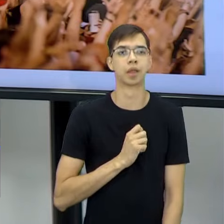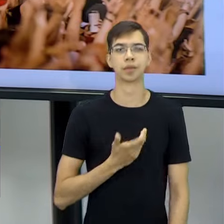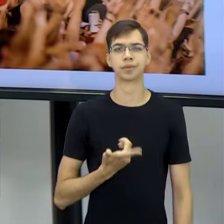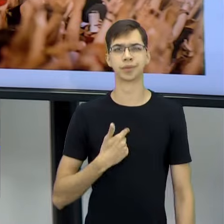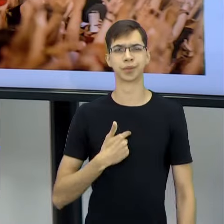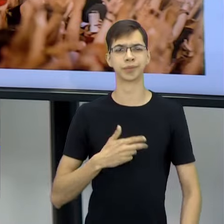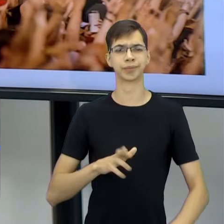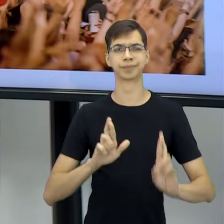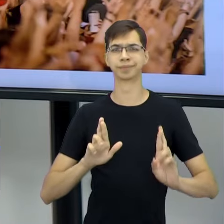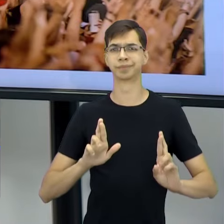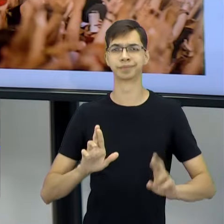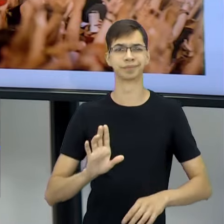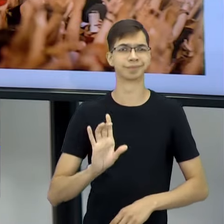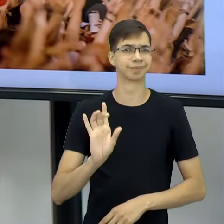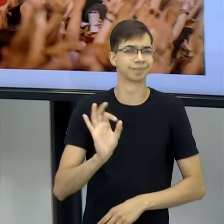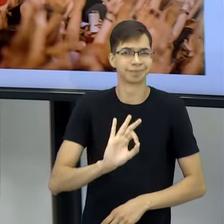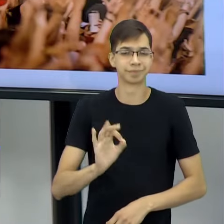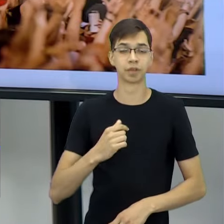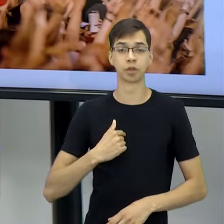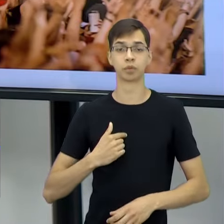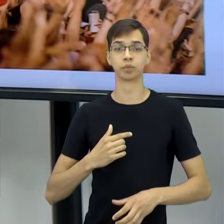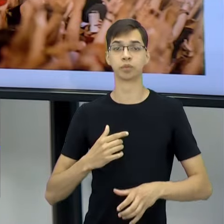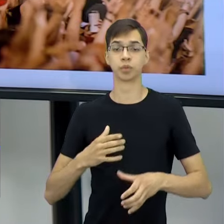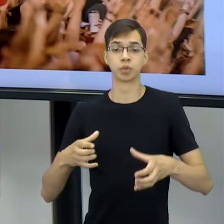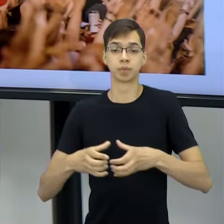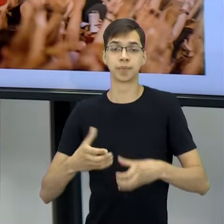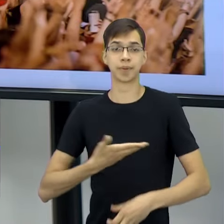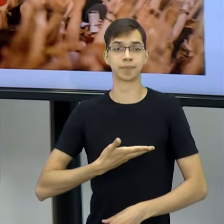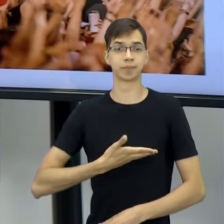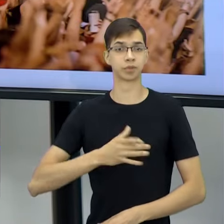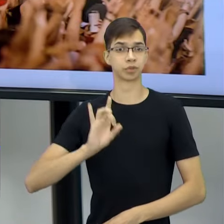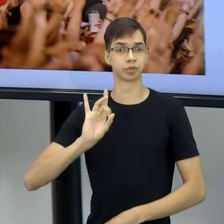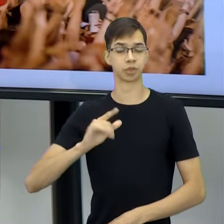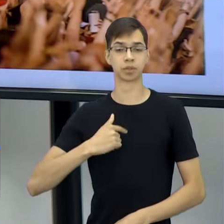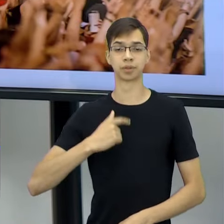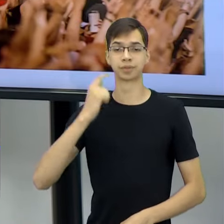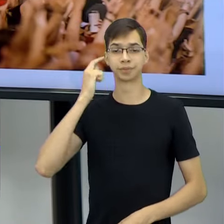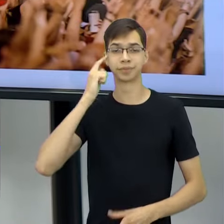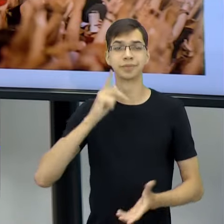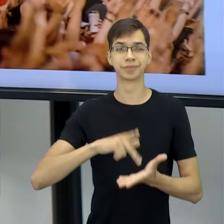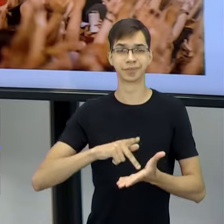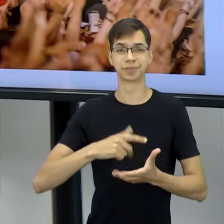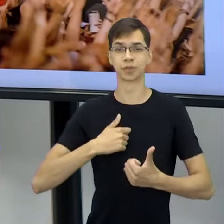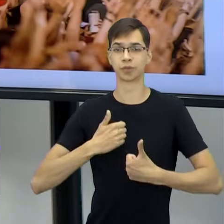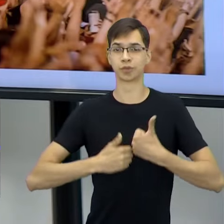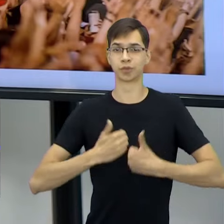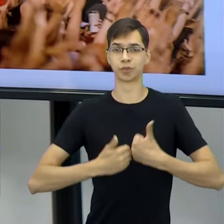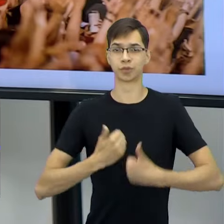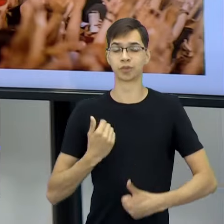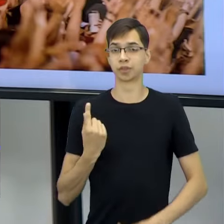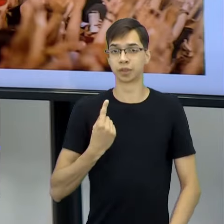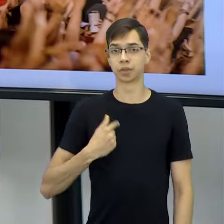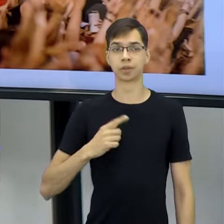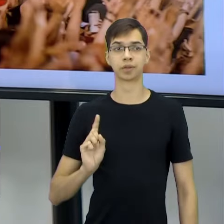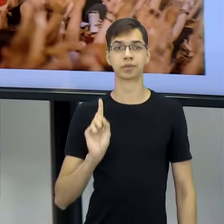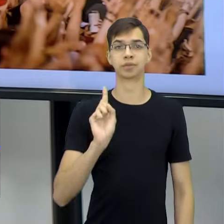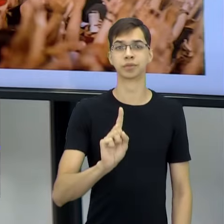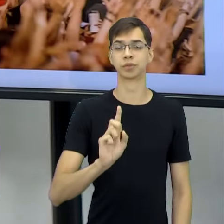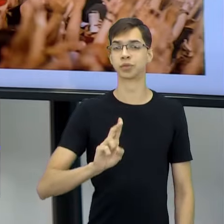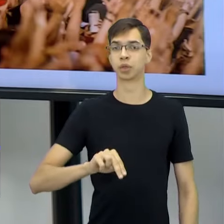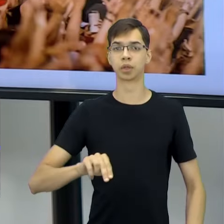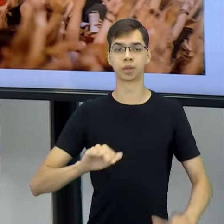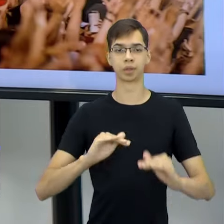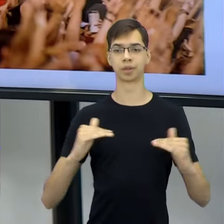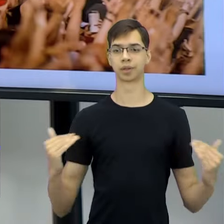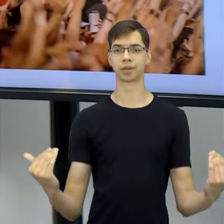barato era estar junto com os amigos. Porque eu nunca parei para se ligar um partido de futebol sozinho, nunca fui a um estádio. Aliás, foi aquela